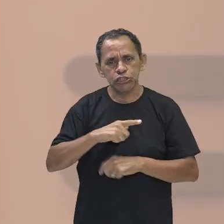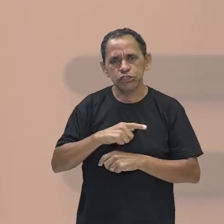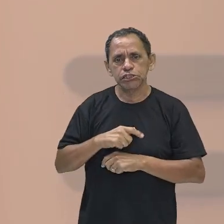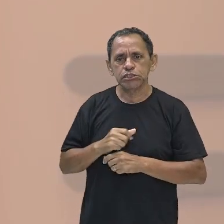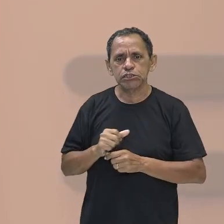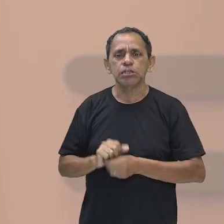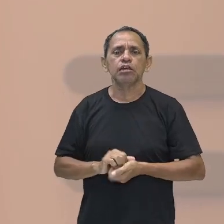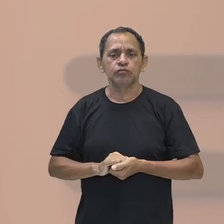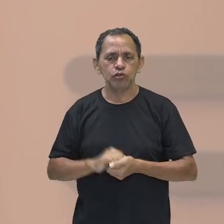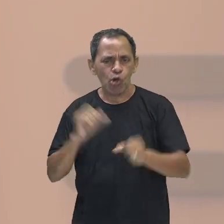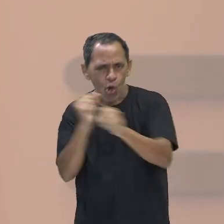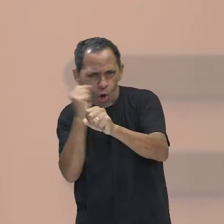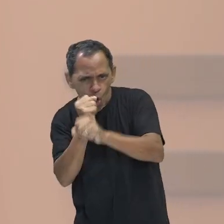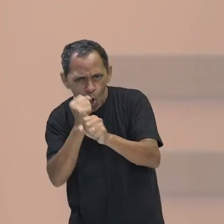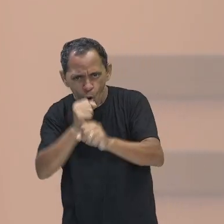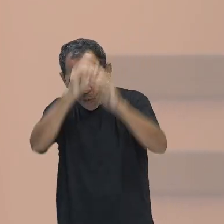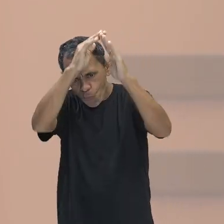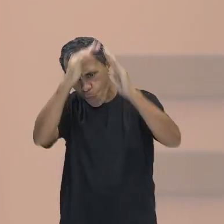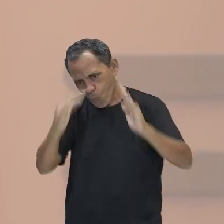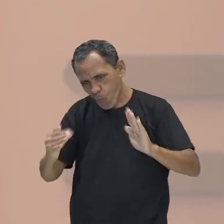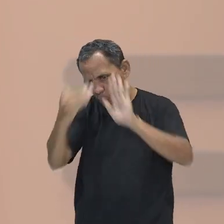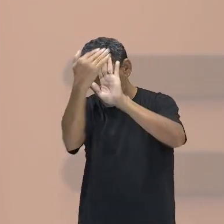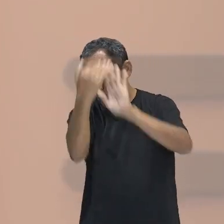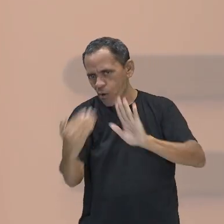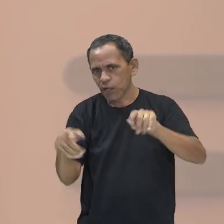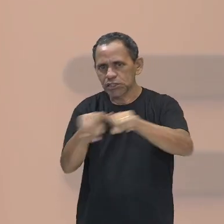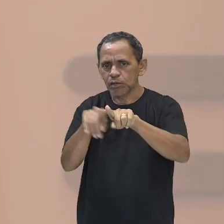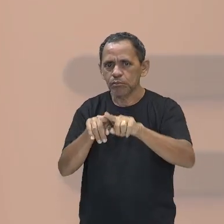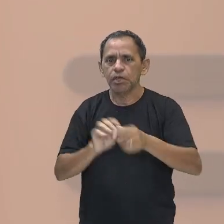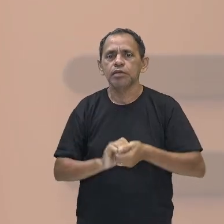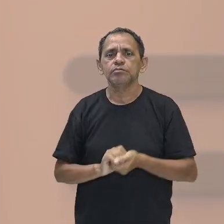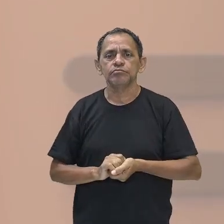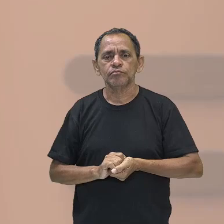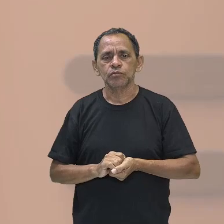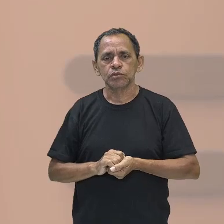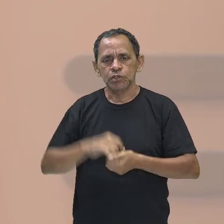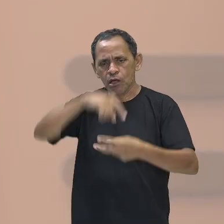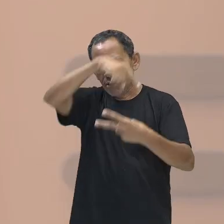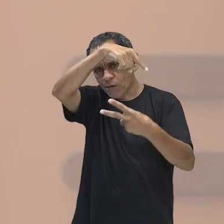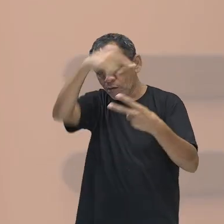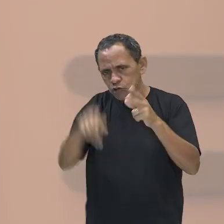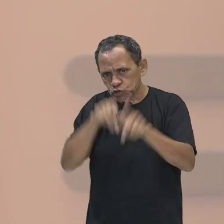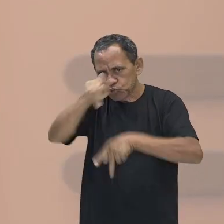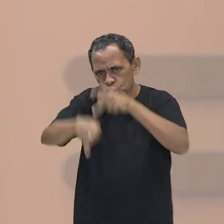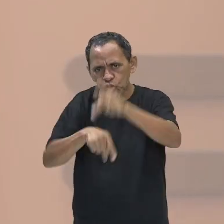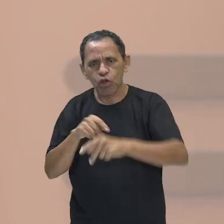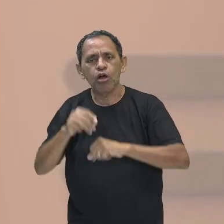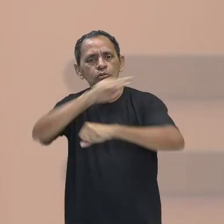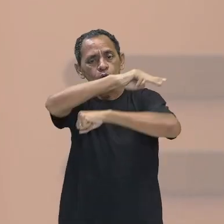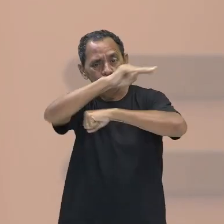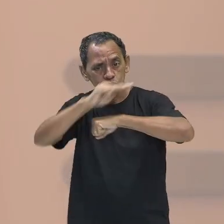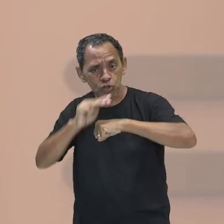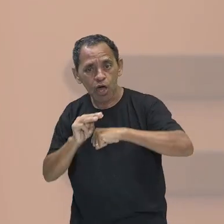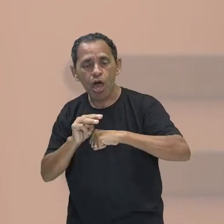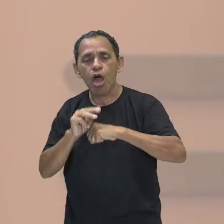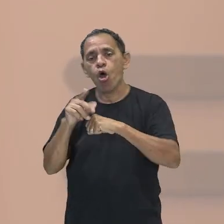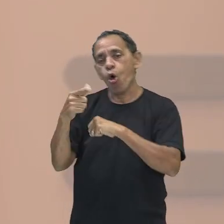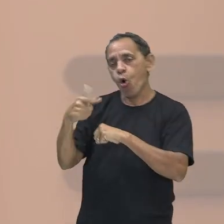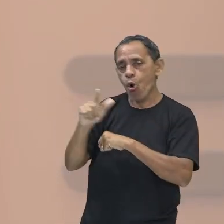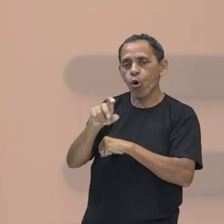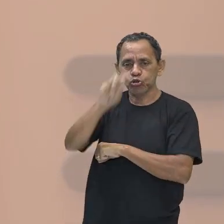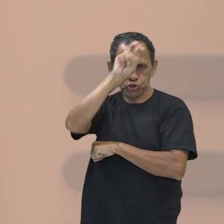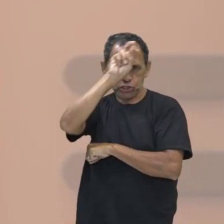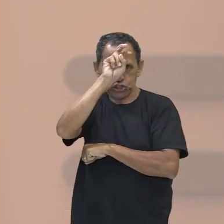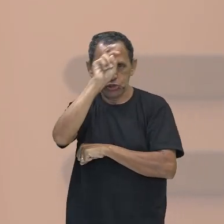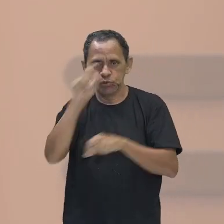Então, perfeito caracterização, então, aí, de duas grandes civilizações, de um lado a Mesopotâmia e do outro, então, aí, os